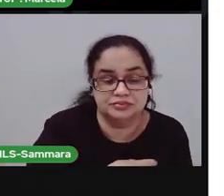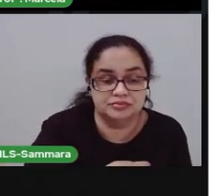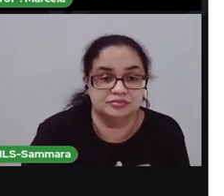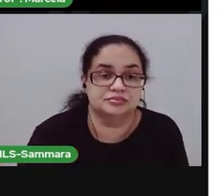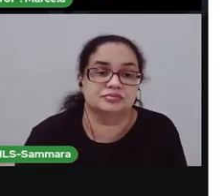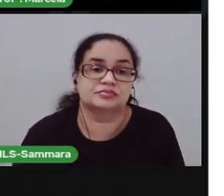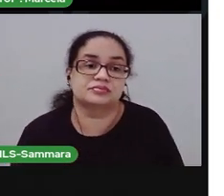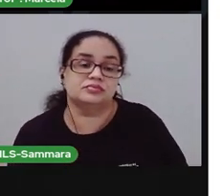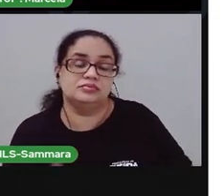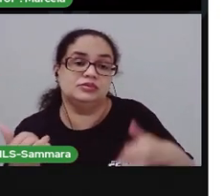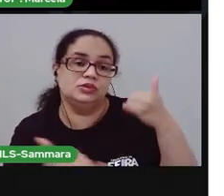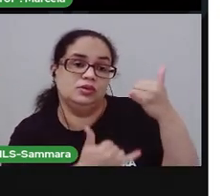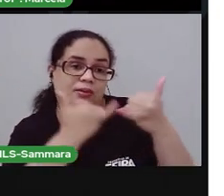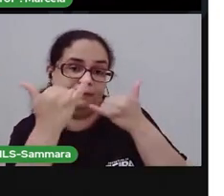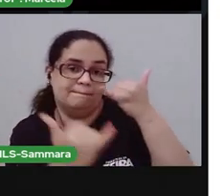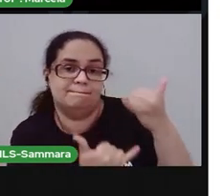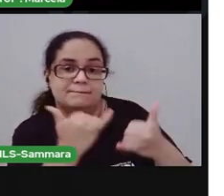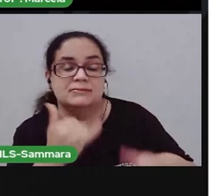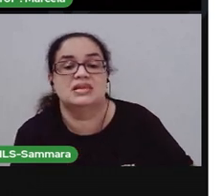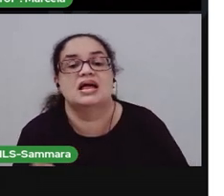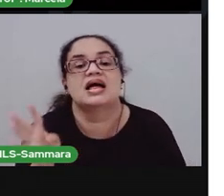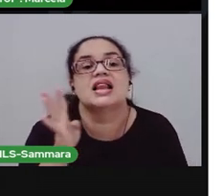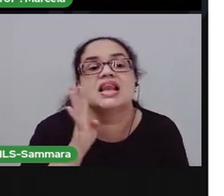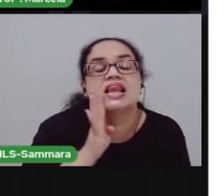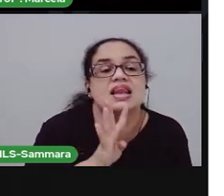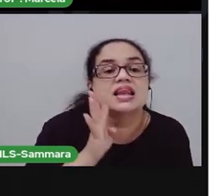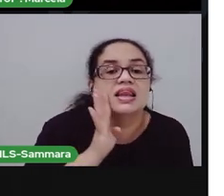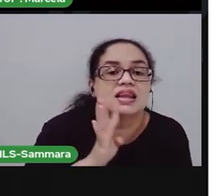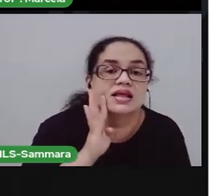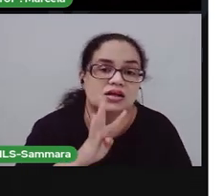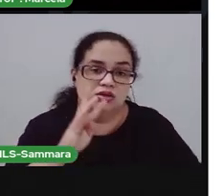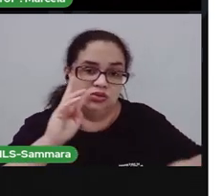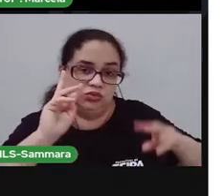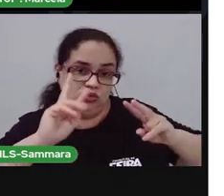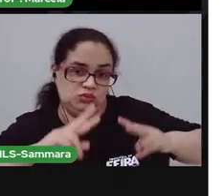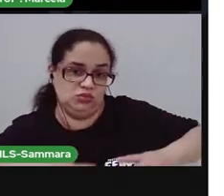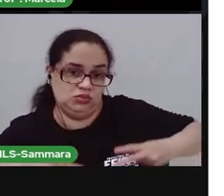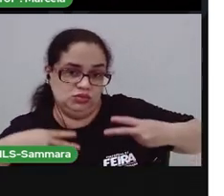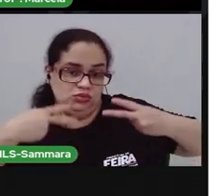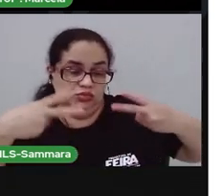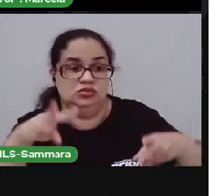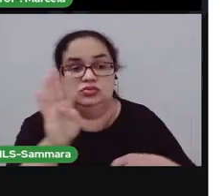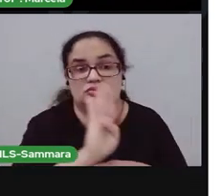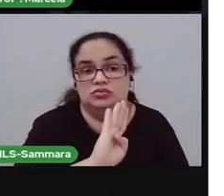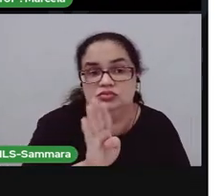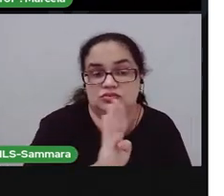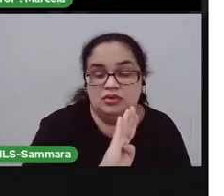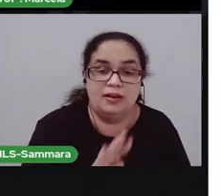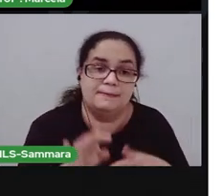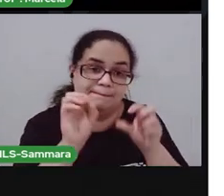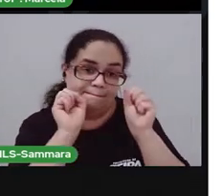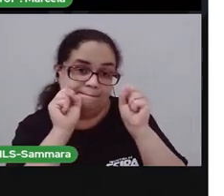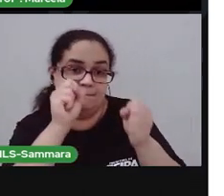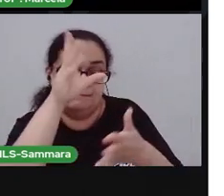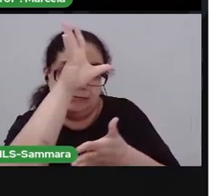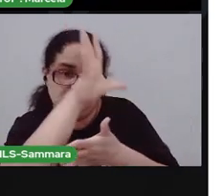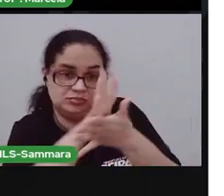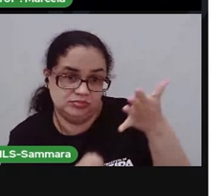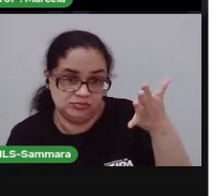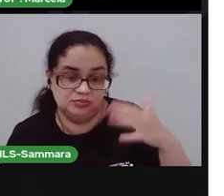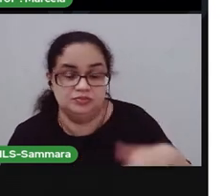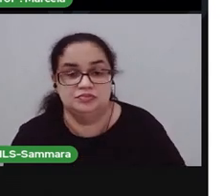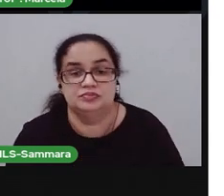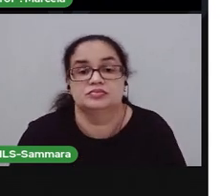É um jogo muito divertido. É link dele tá aqui no vídeo. Você pode copiar ele